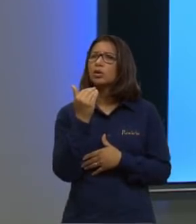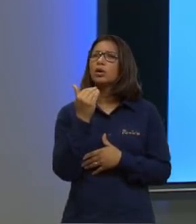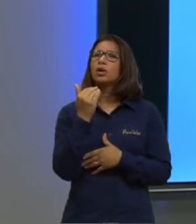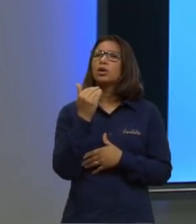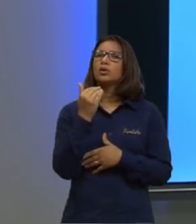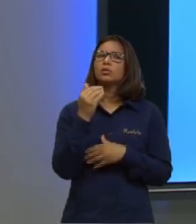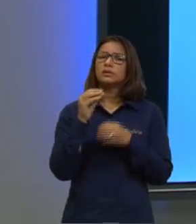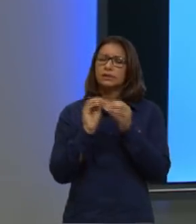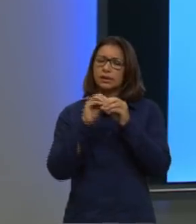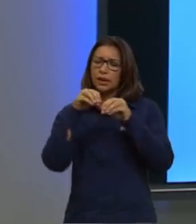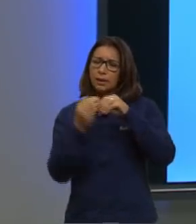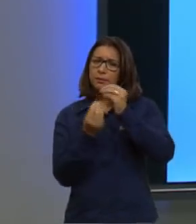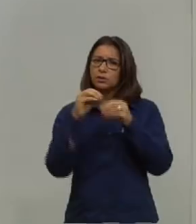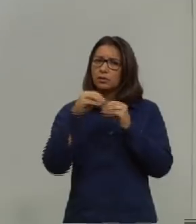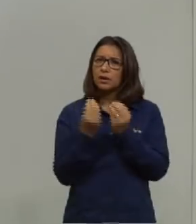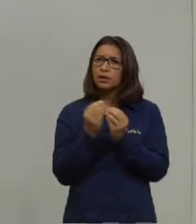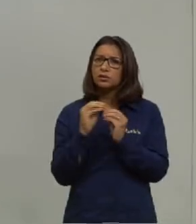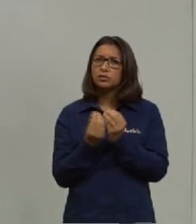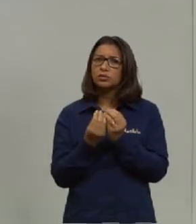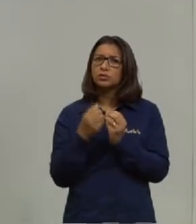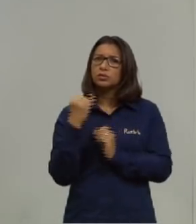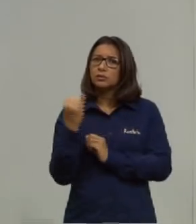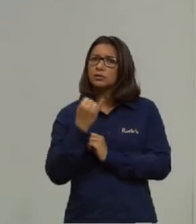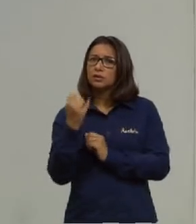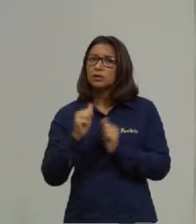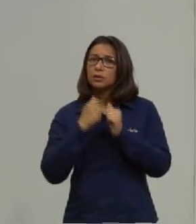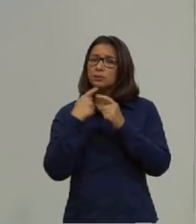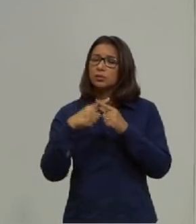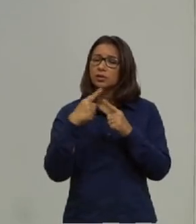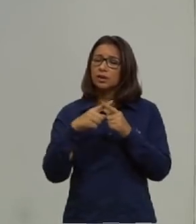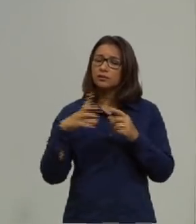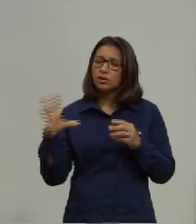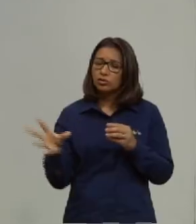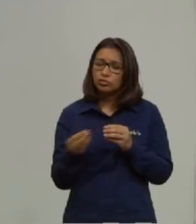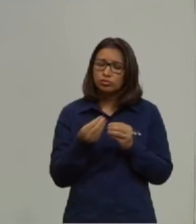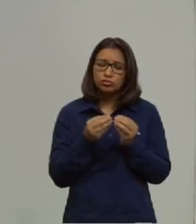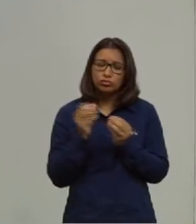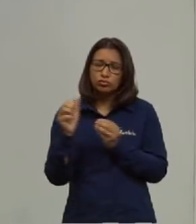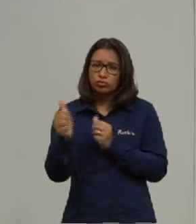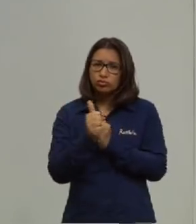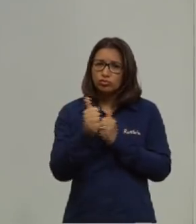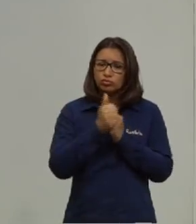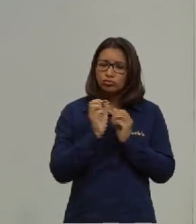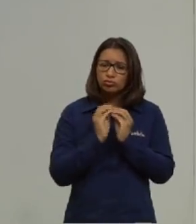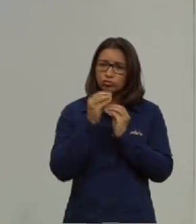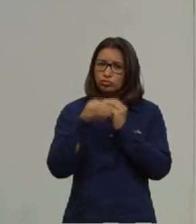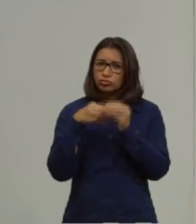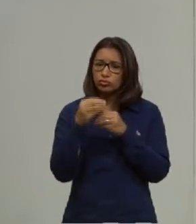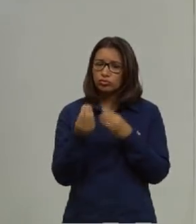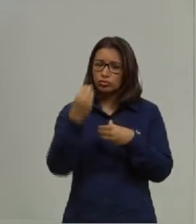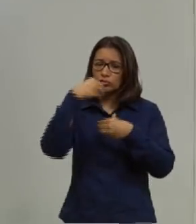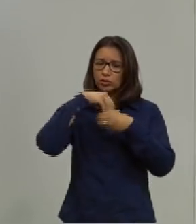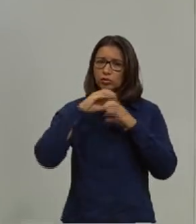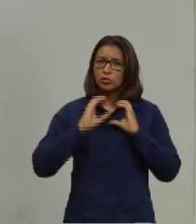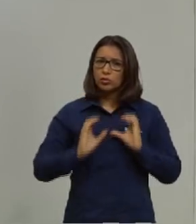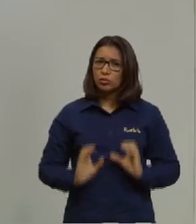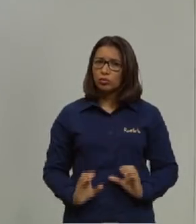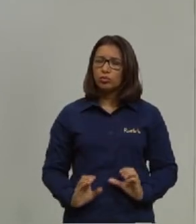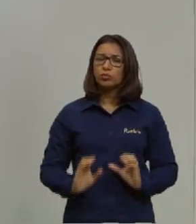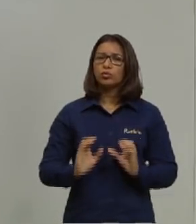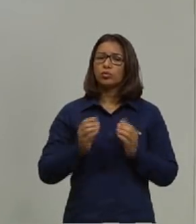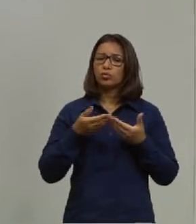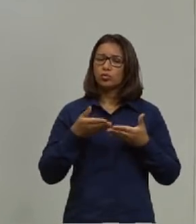essenciais porque eles vão estar se juntando dentro do nosso corpo para formar então